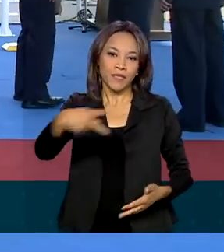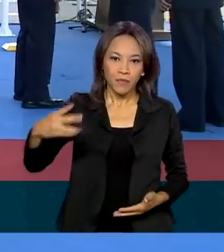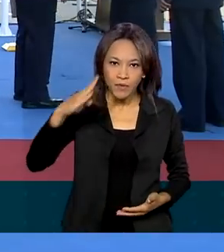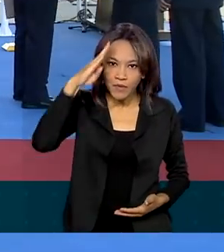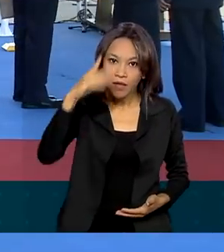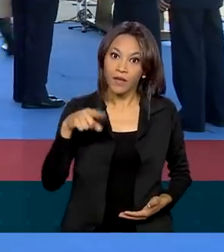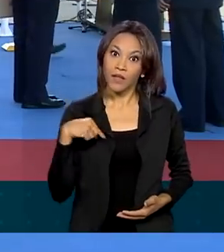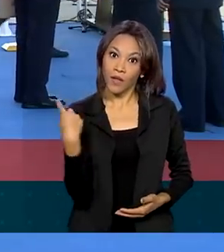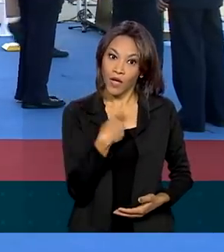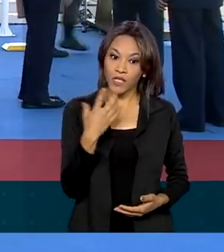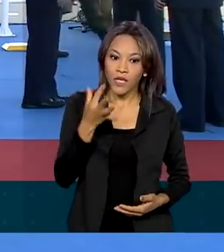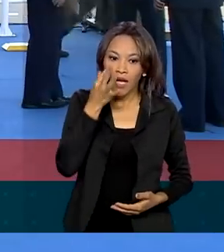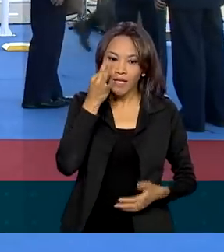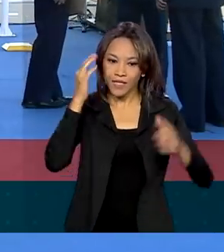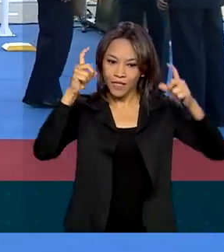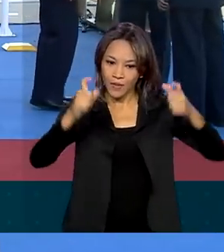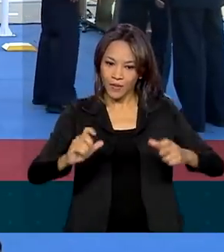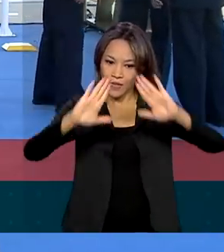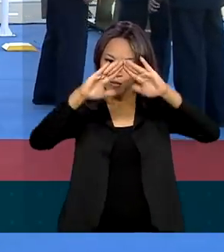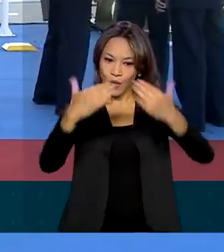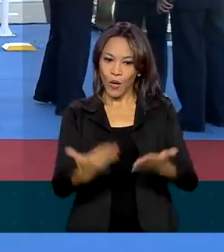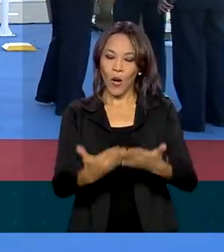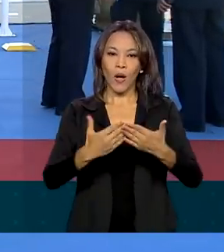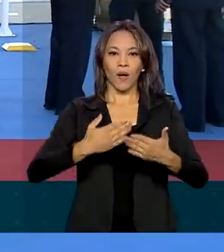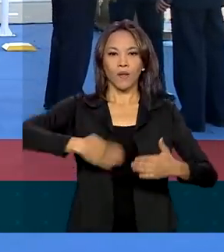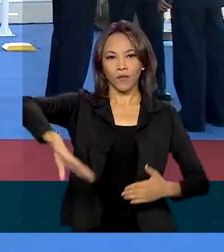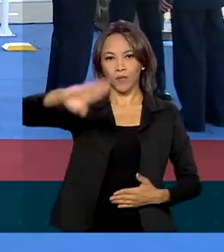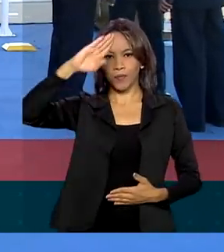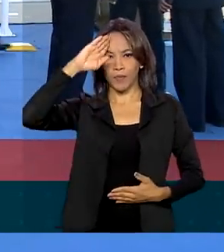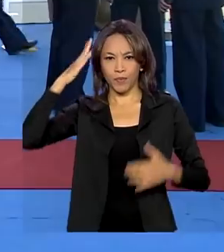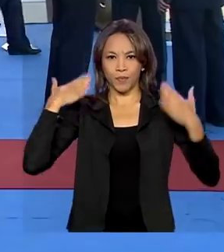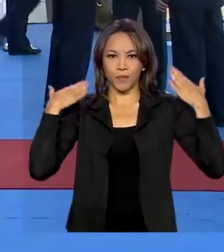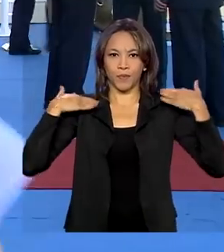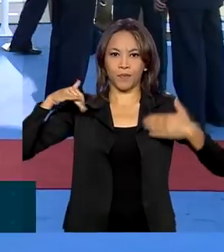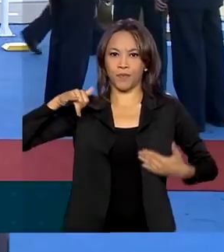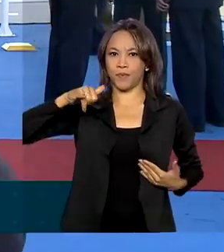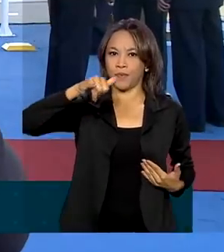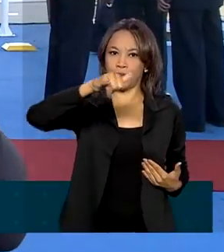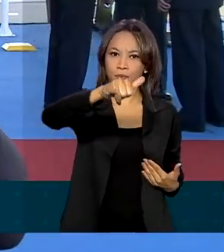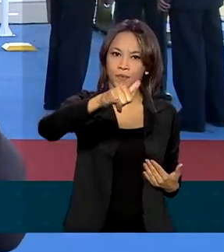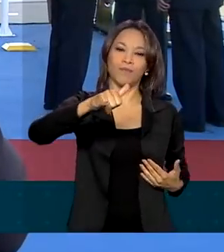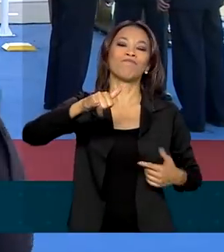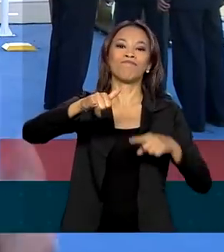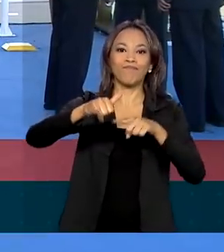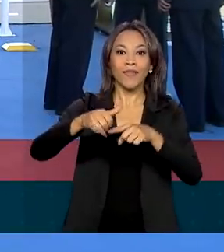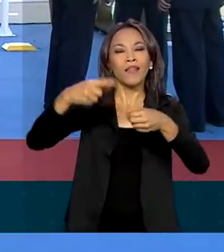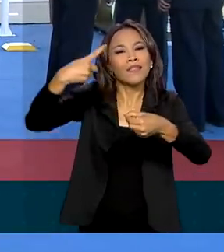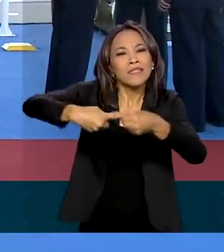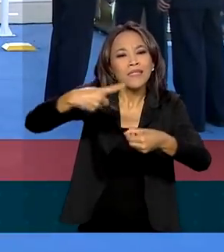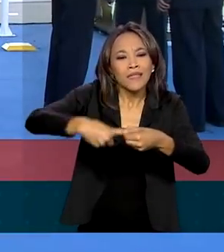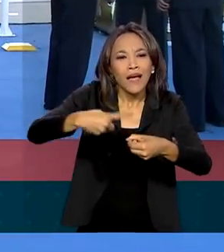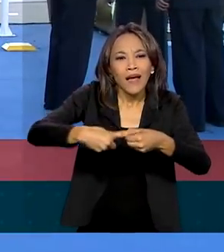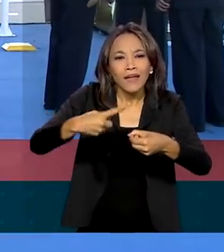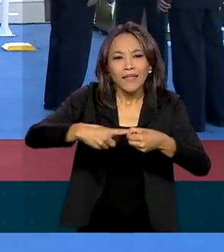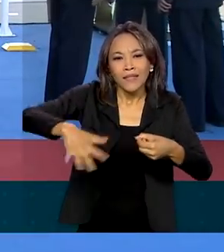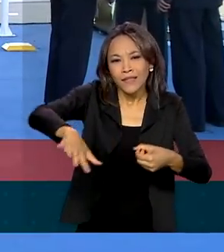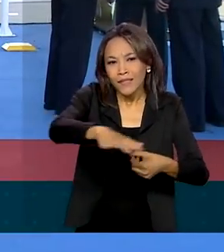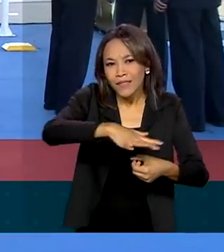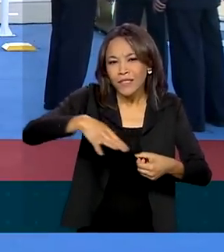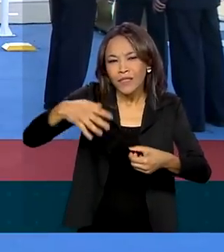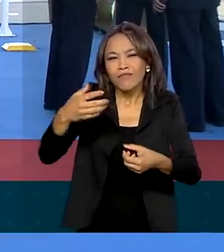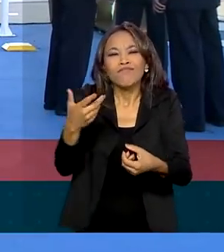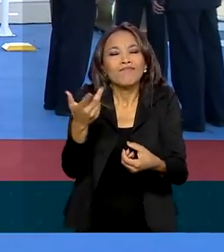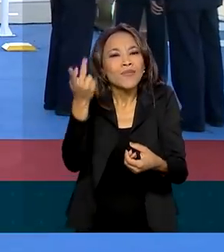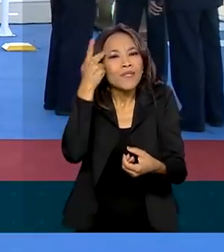Nós estamos aqui na Academia da Força Aérea Brasileira, conhecida também como Ninho das Águias, que fica na cidade de Perassununga, interior